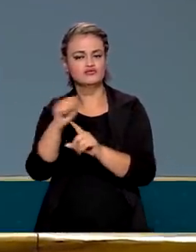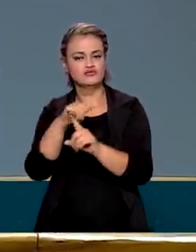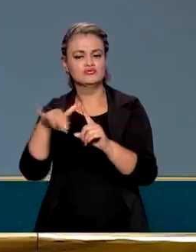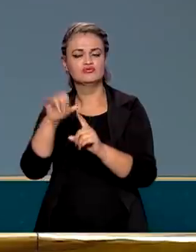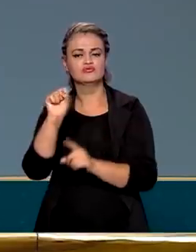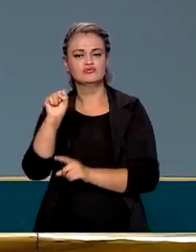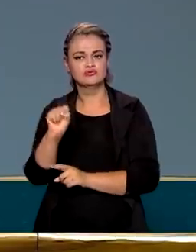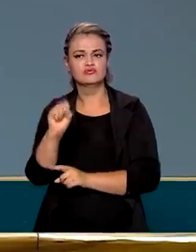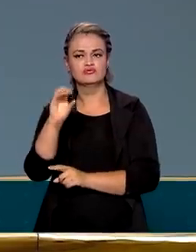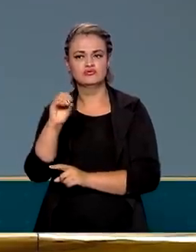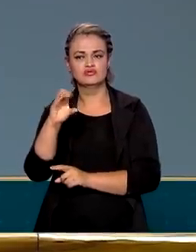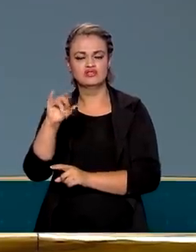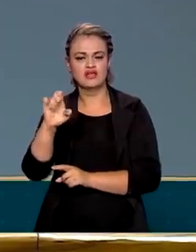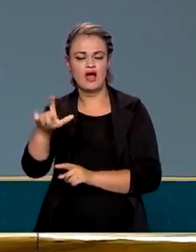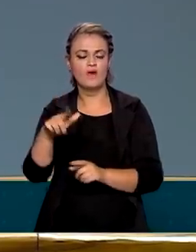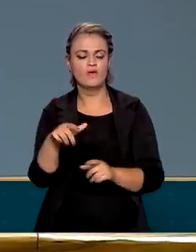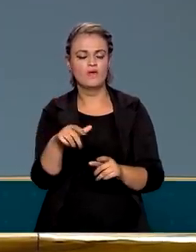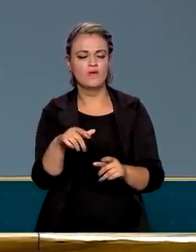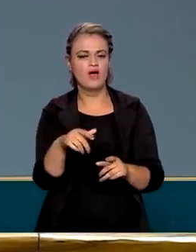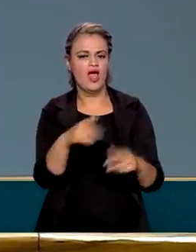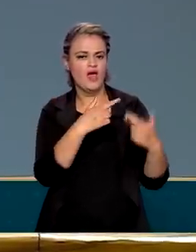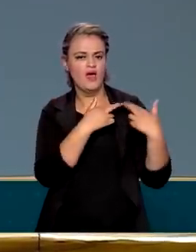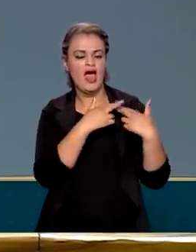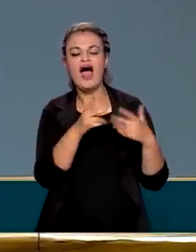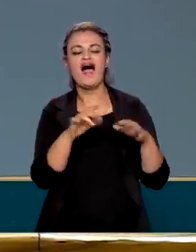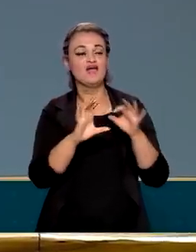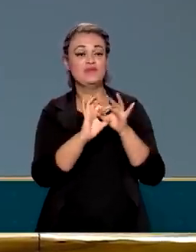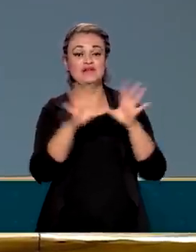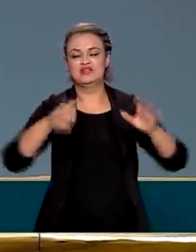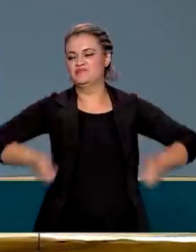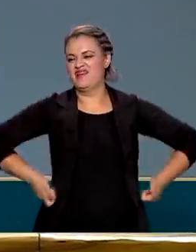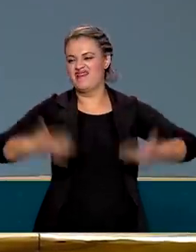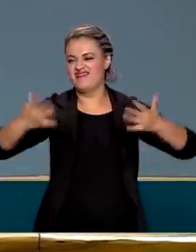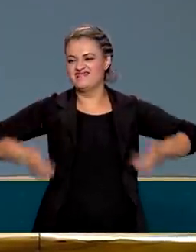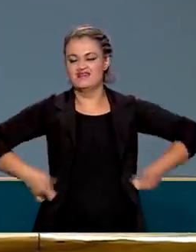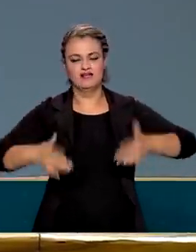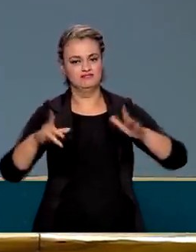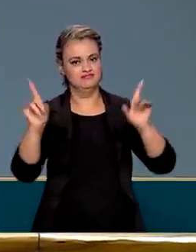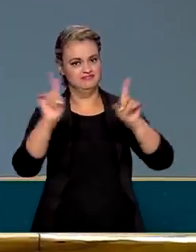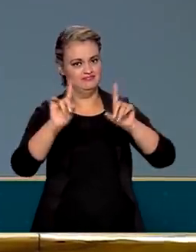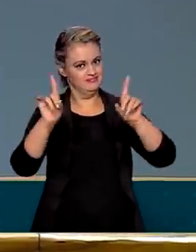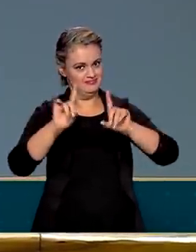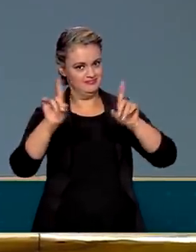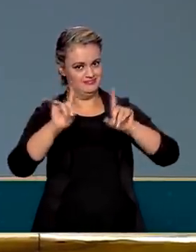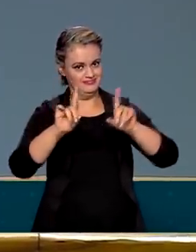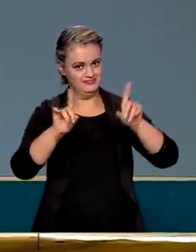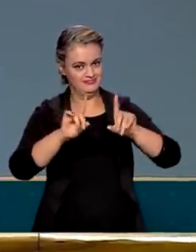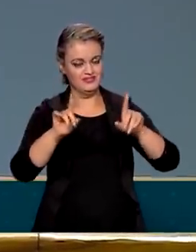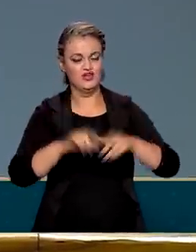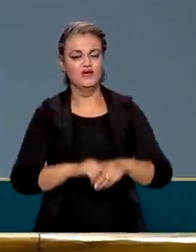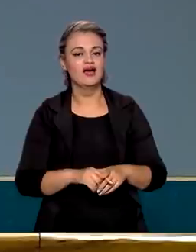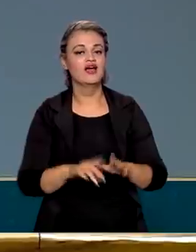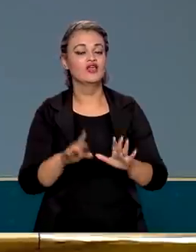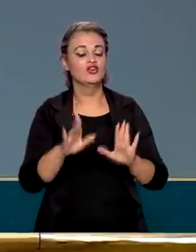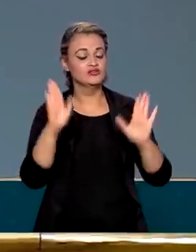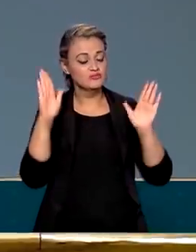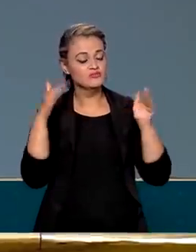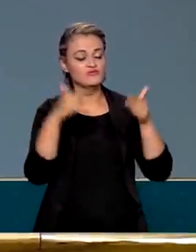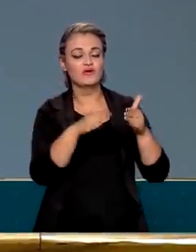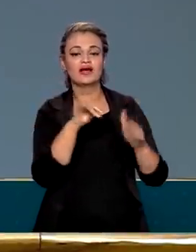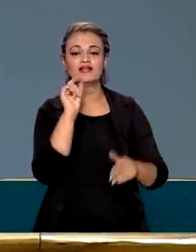não é uma irresponsabilidade fiscal, não há licença para gastar, não vai acontecer nada disso. Nós estamos exatamente